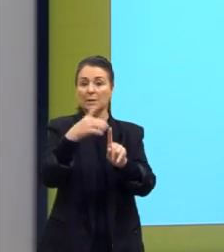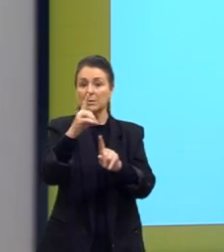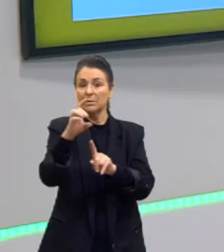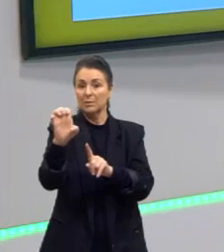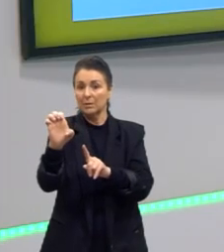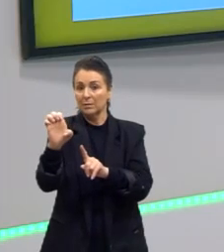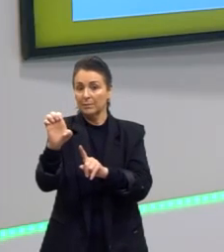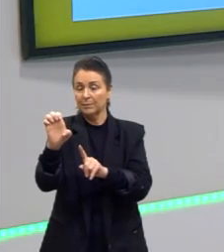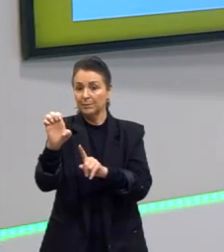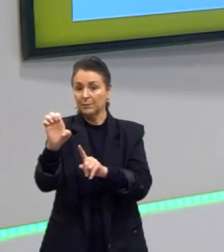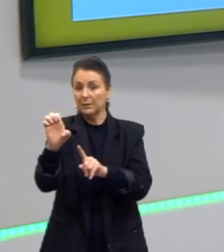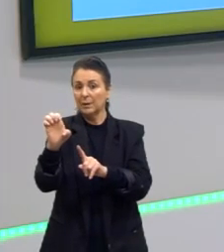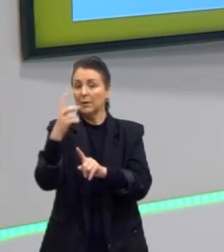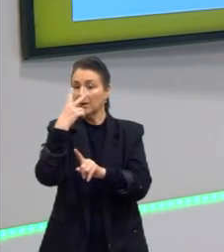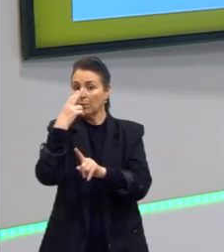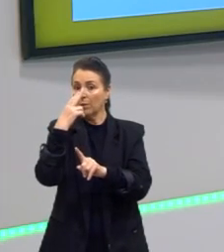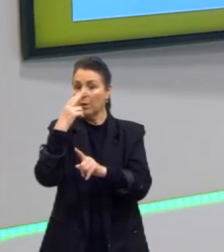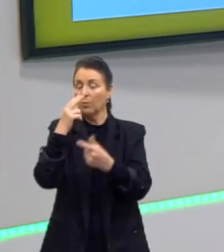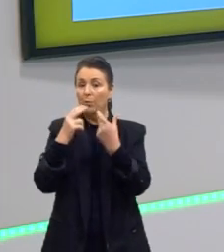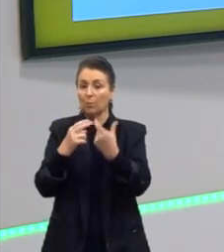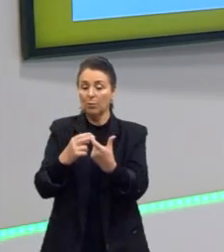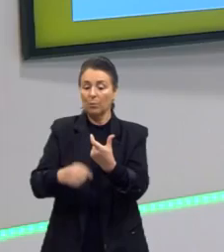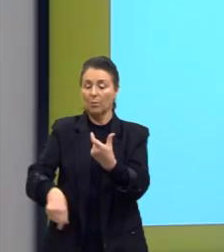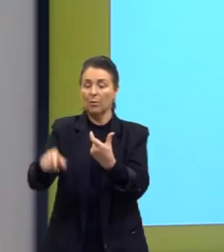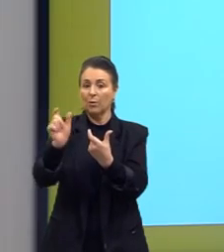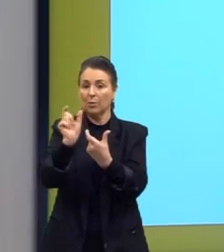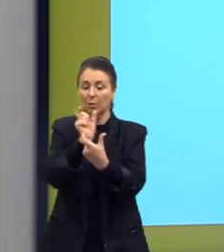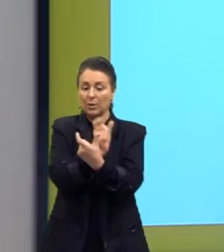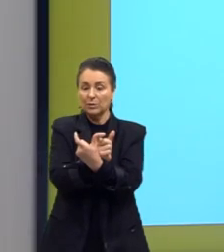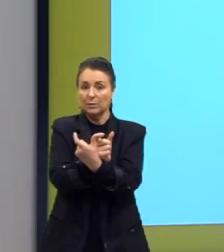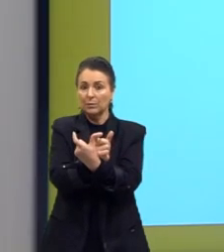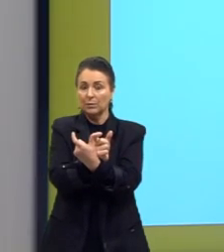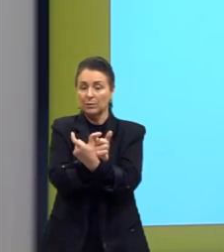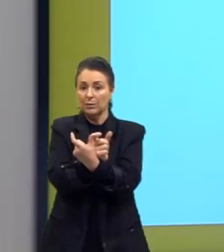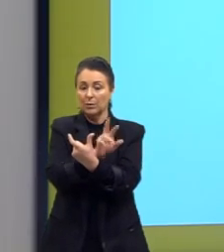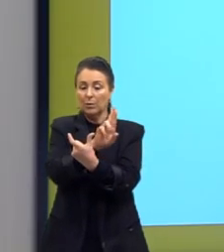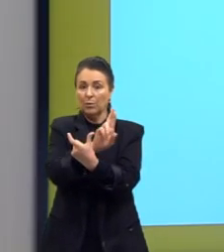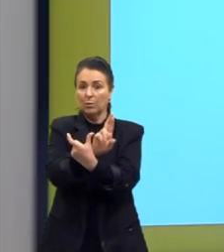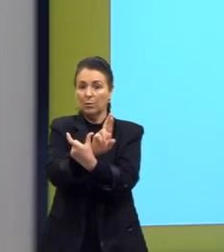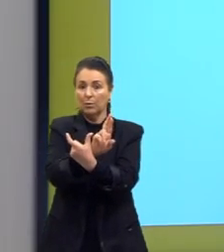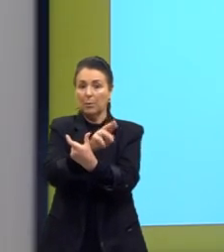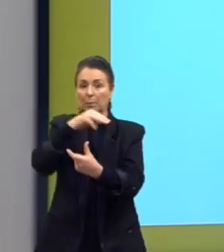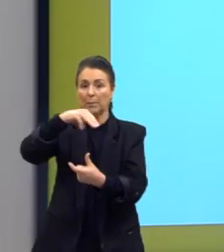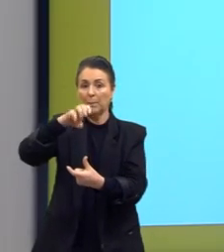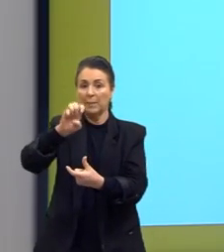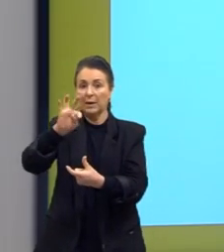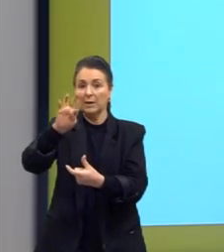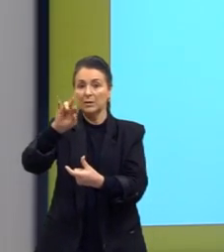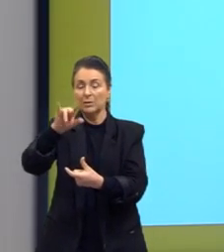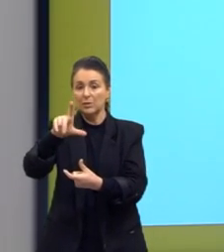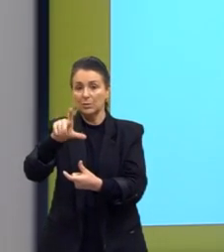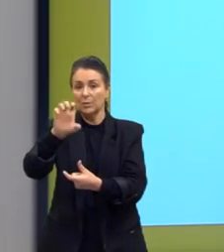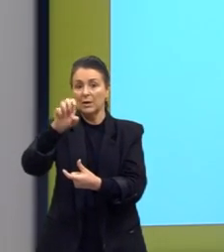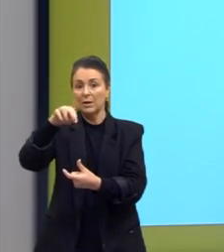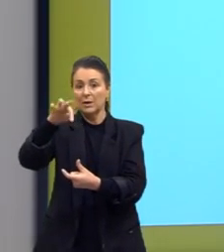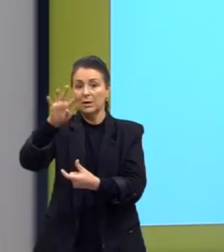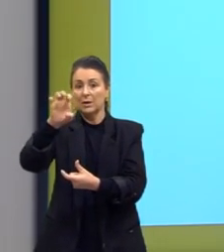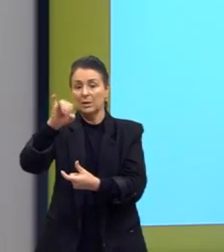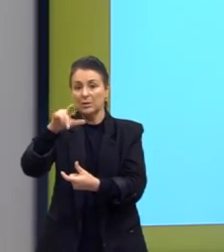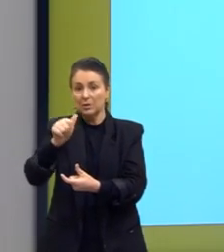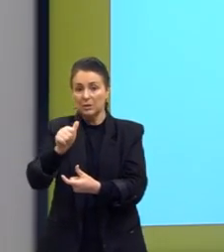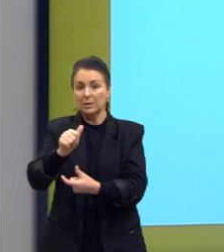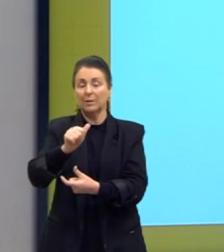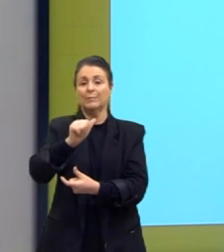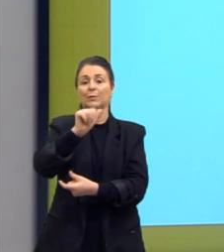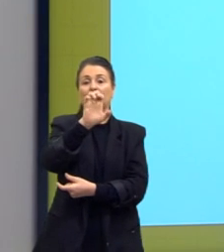como se fosse um radical, assim como nas ramificações que a gente usa, né? O metil, o etil, então seria metila,